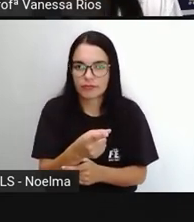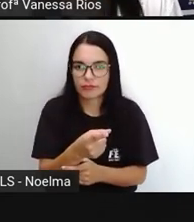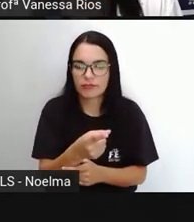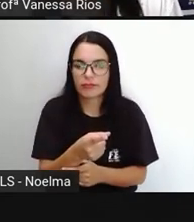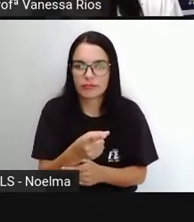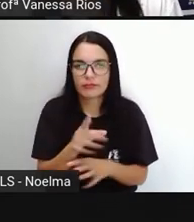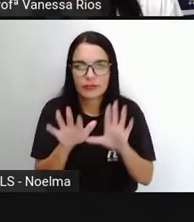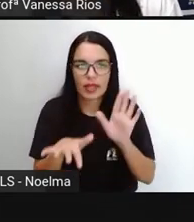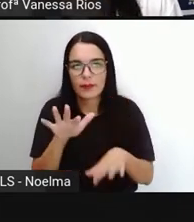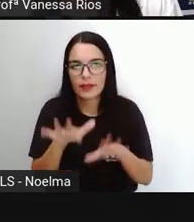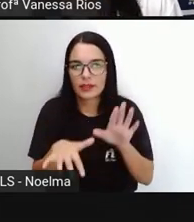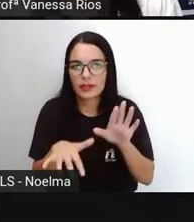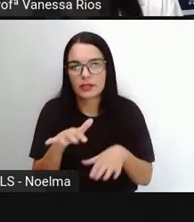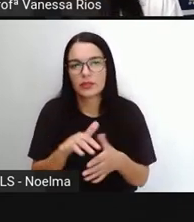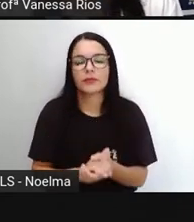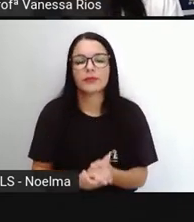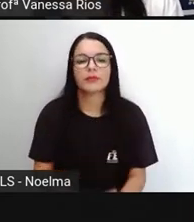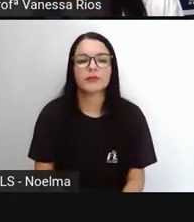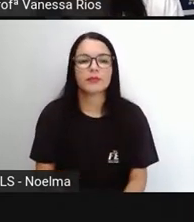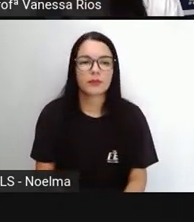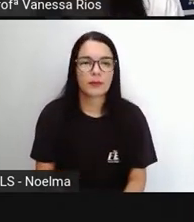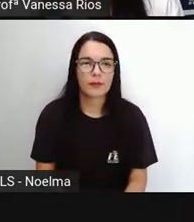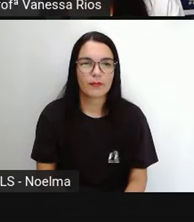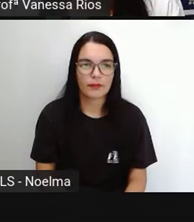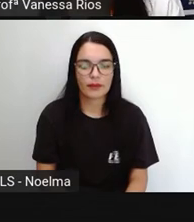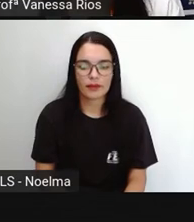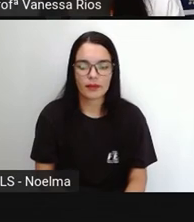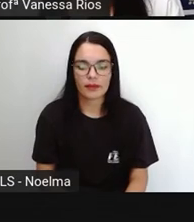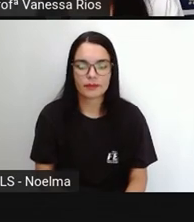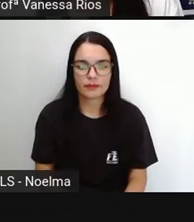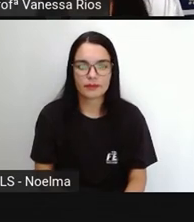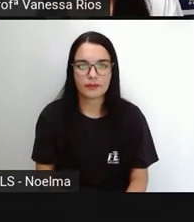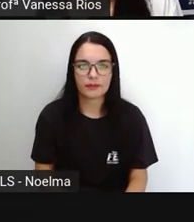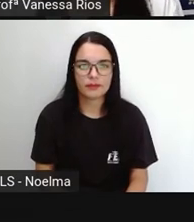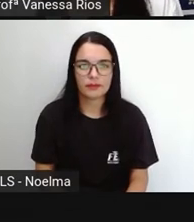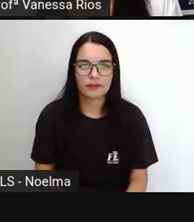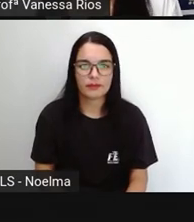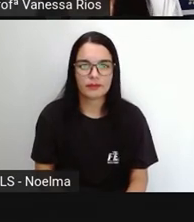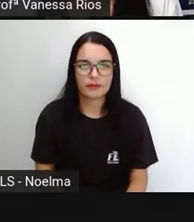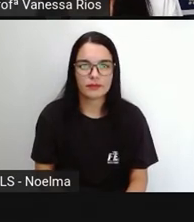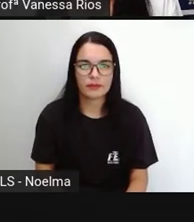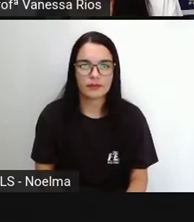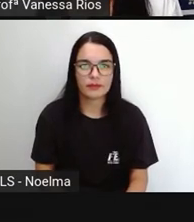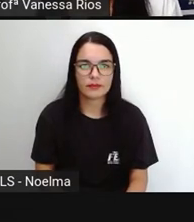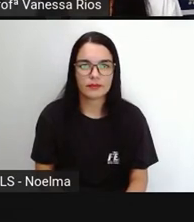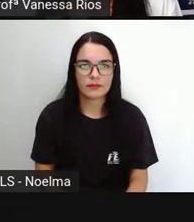verbo pode ser expressado ou estar dentro de um contexto de uma frase.